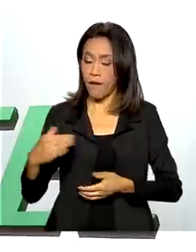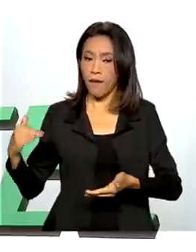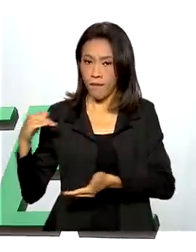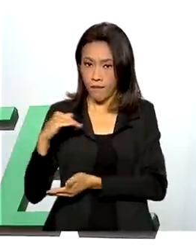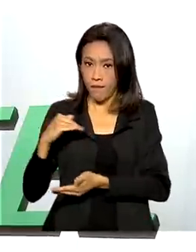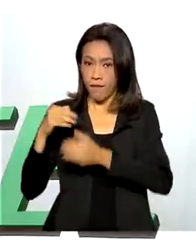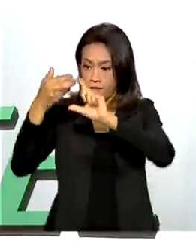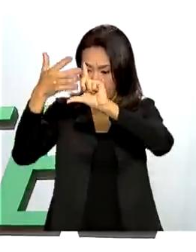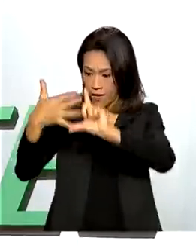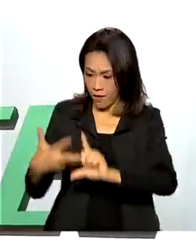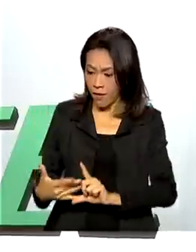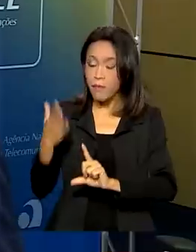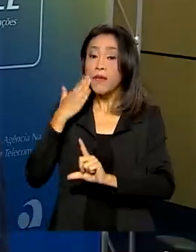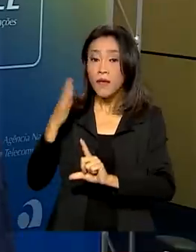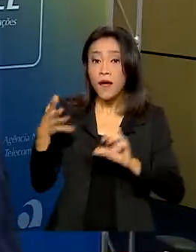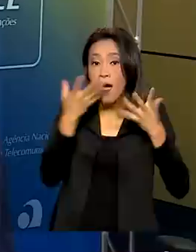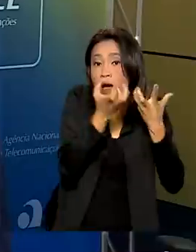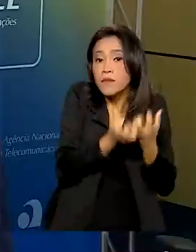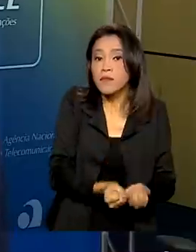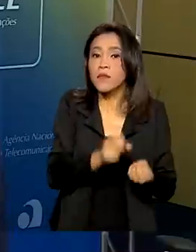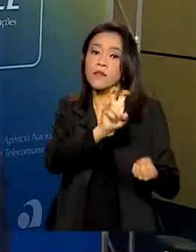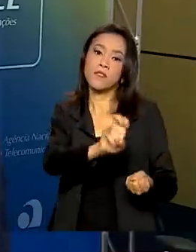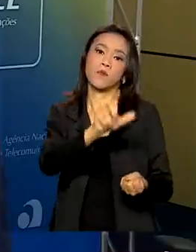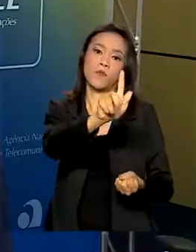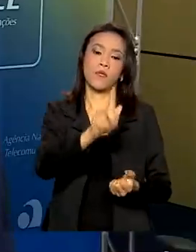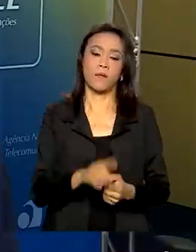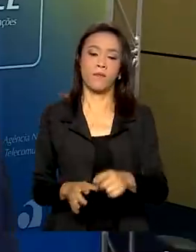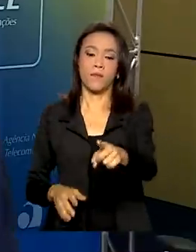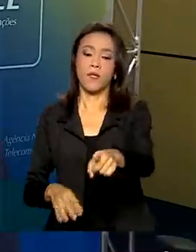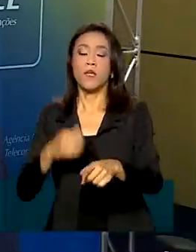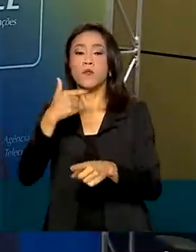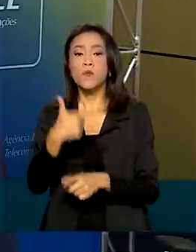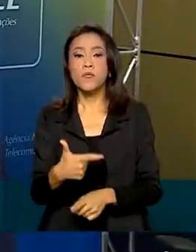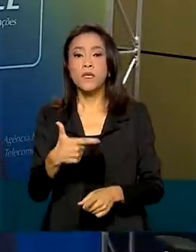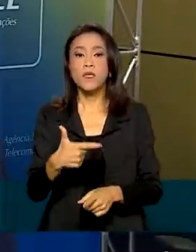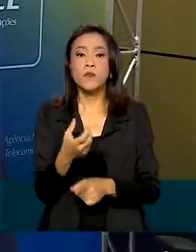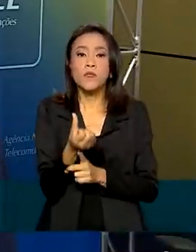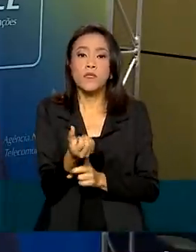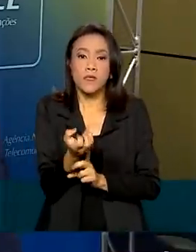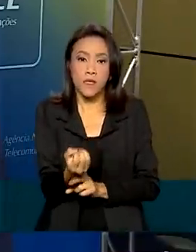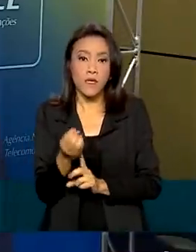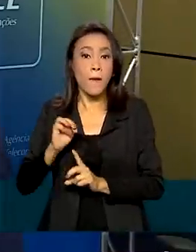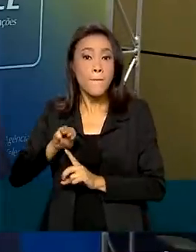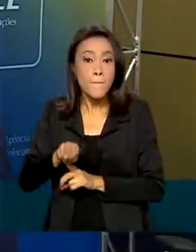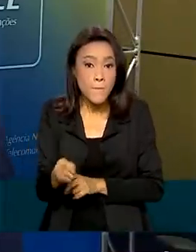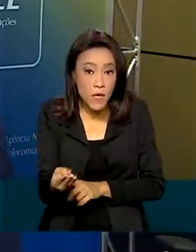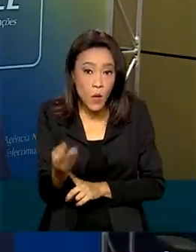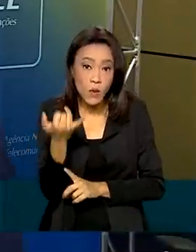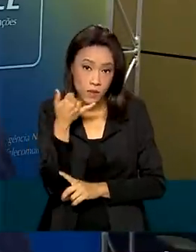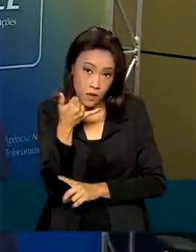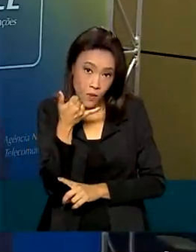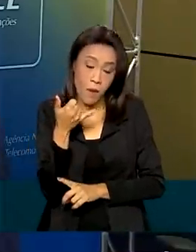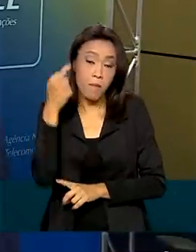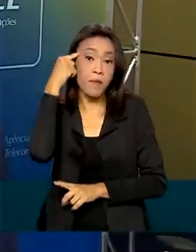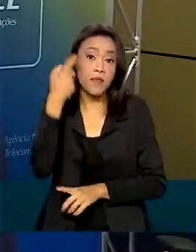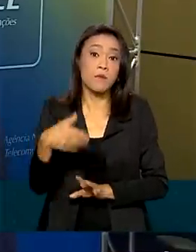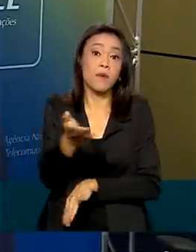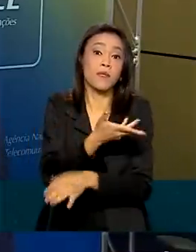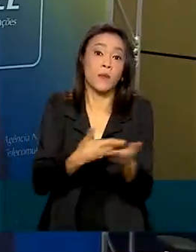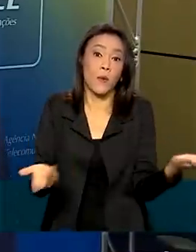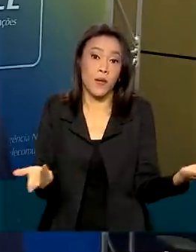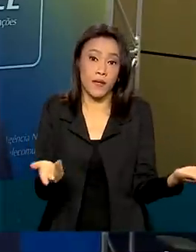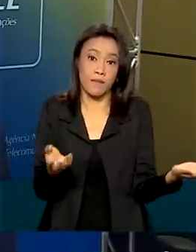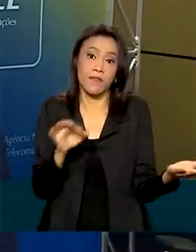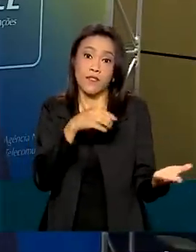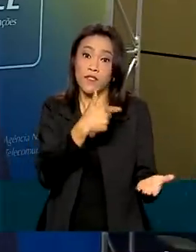navegar na nova frequência. Nós temos no Brasil 260 milhões de linhas móveis. Então, tem-se uma troca natural de 25% da